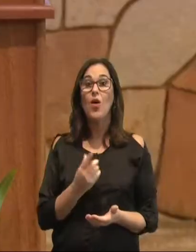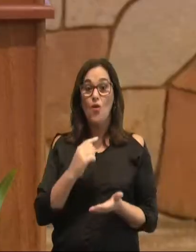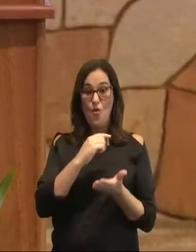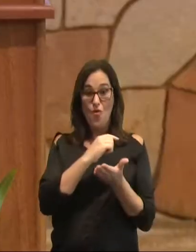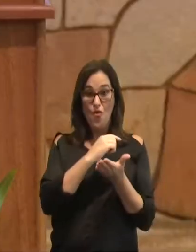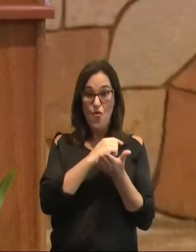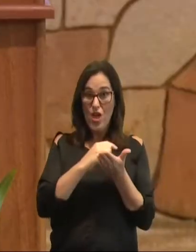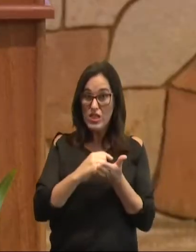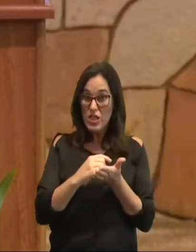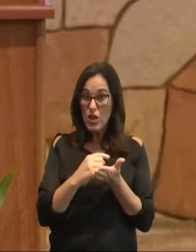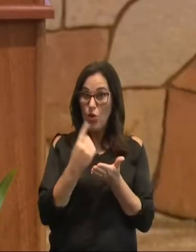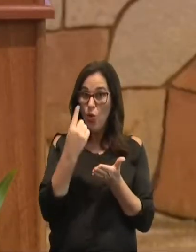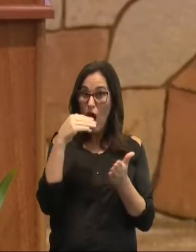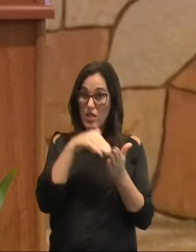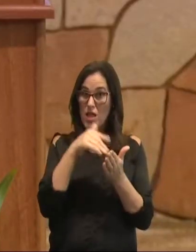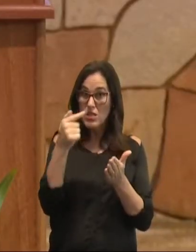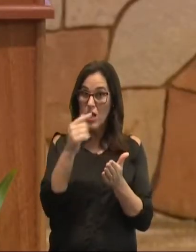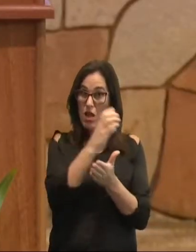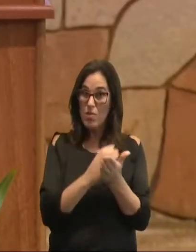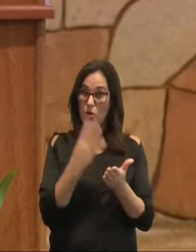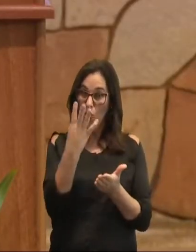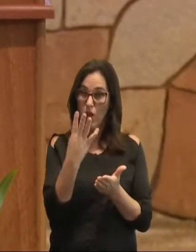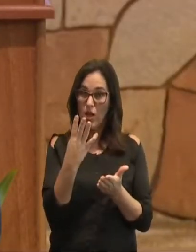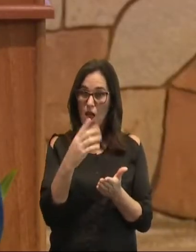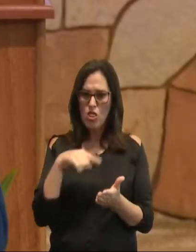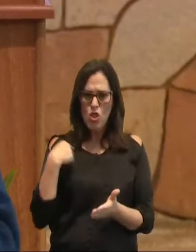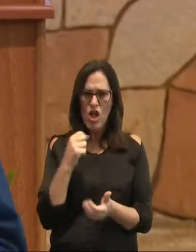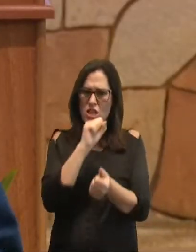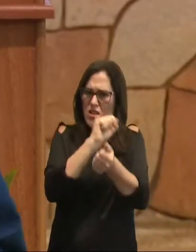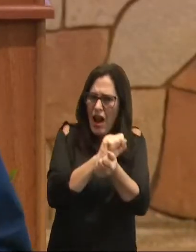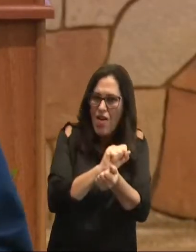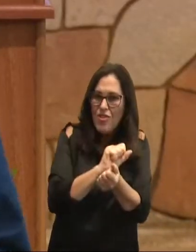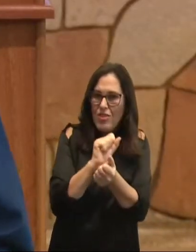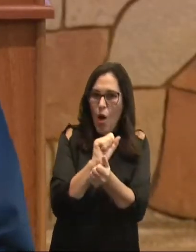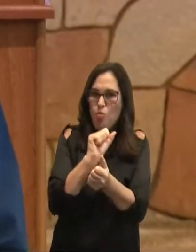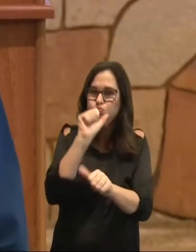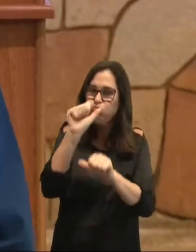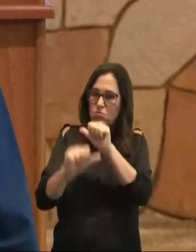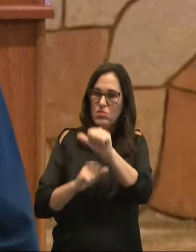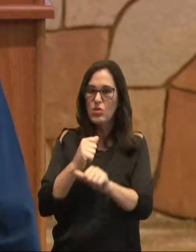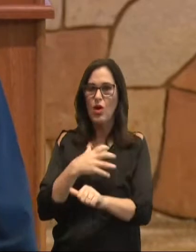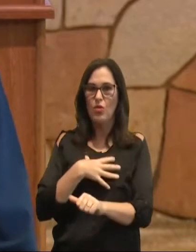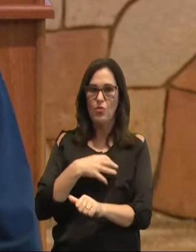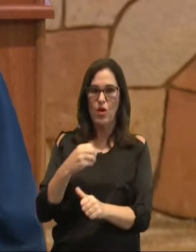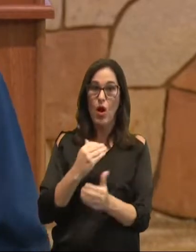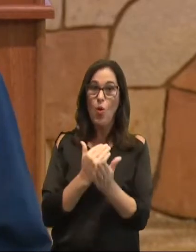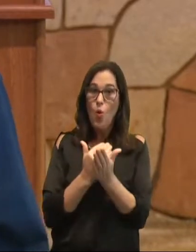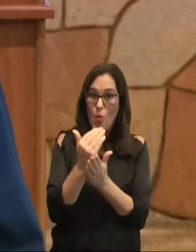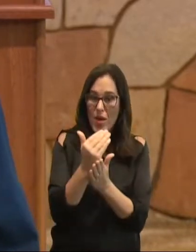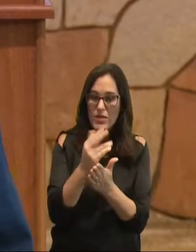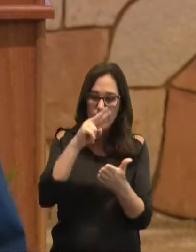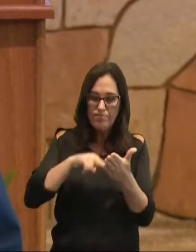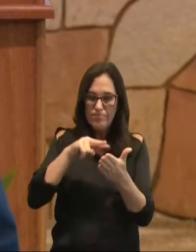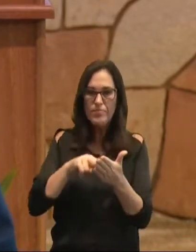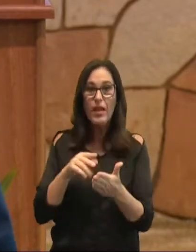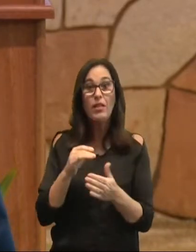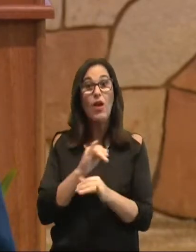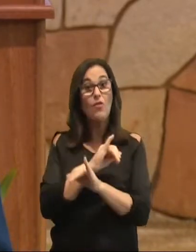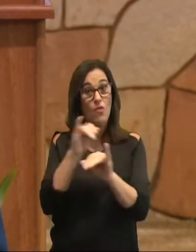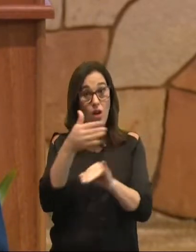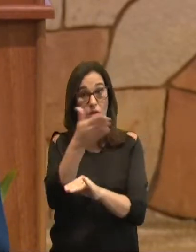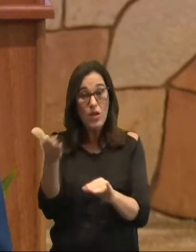somos mais escravos, mas somos filhos. Acompanhem comigo a leitura do começo do capítulo 4. Digo, pois,